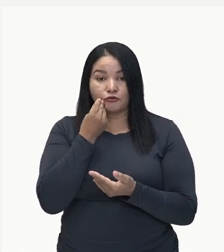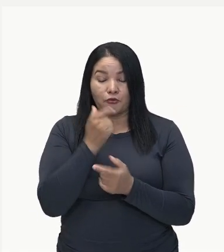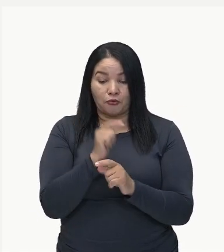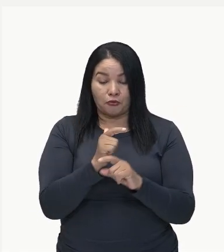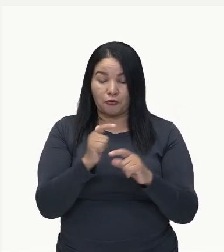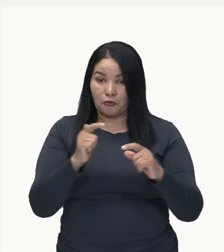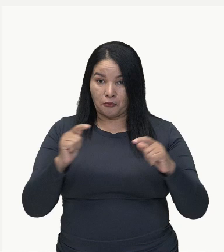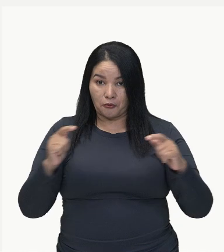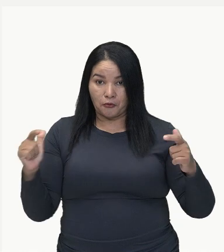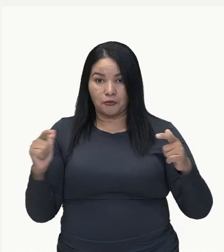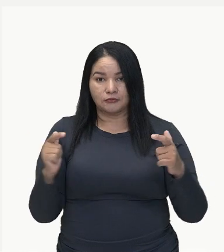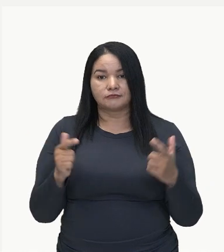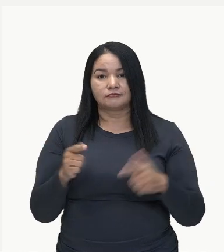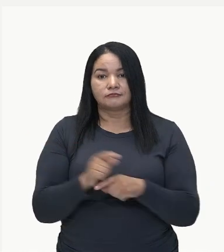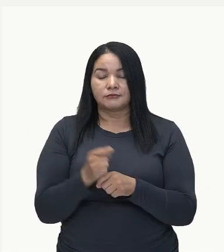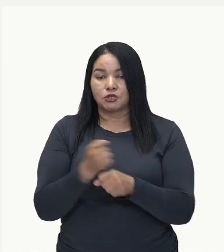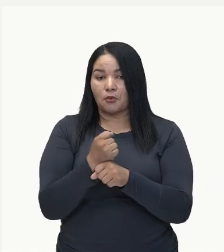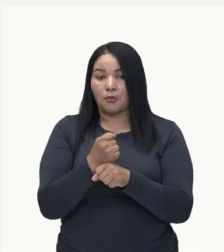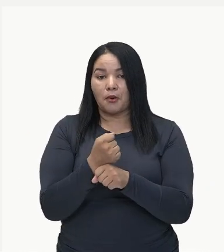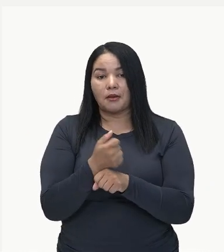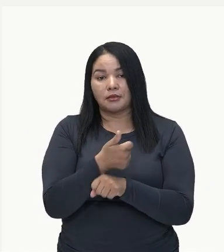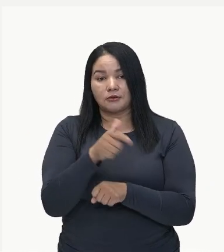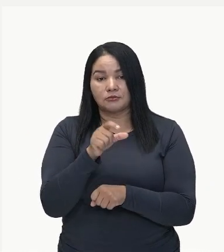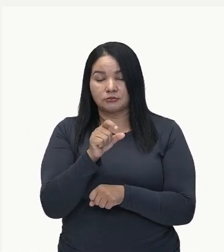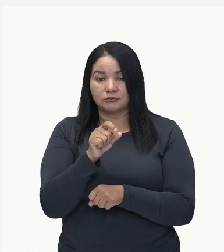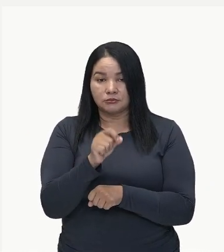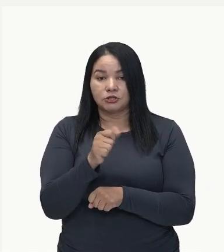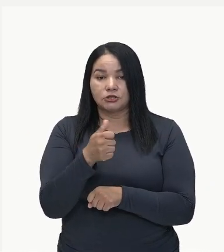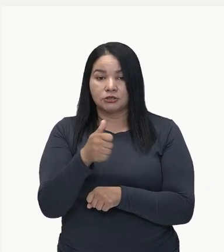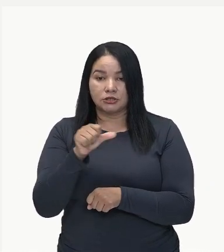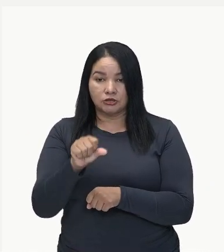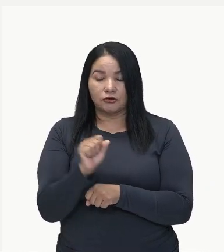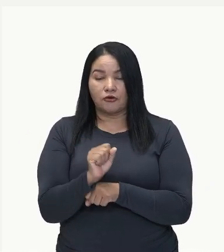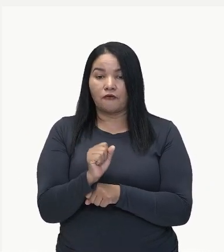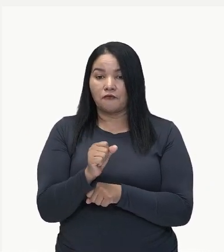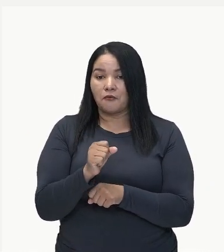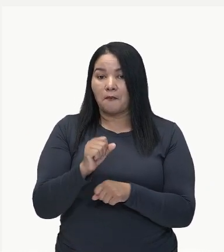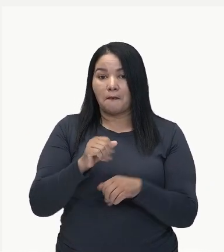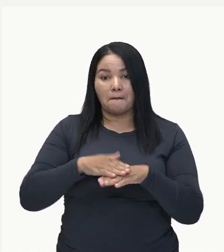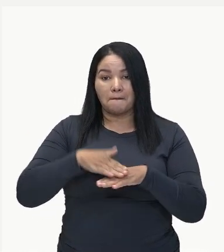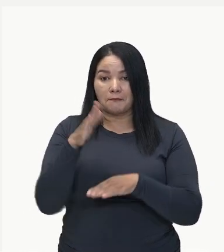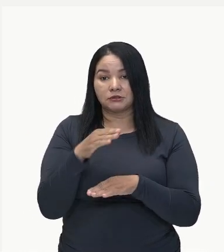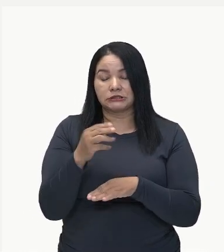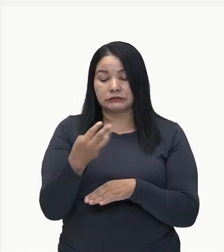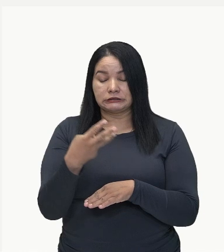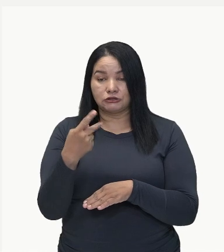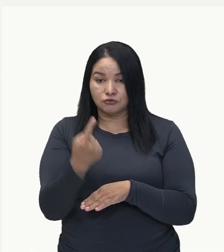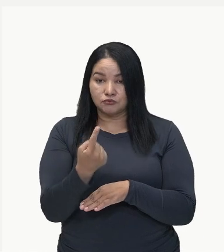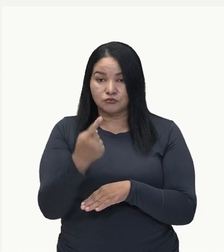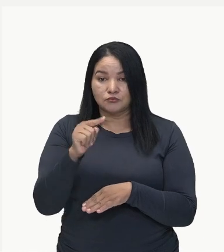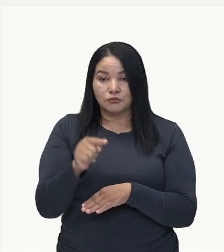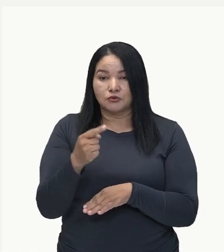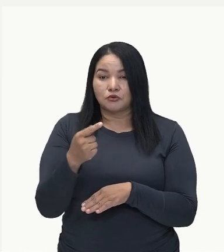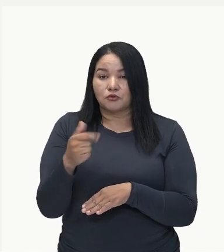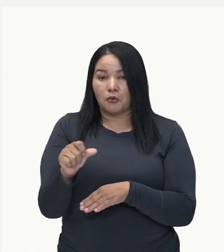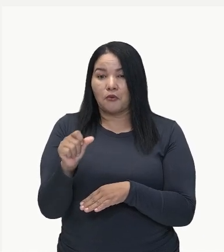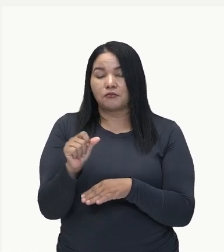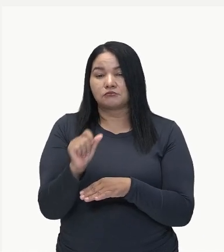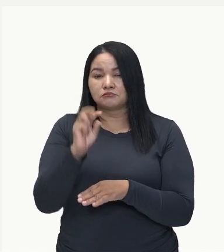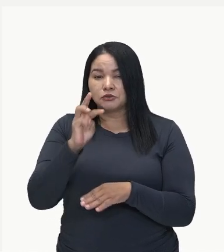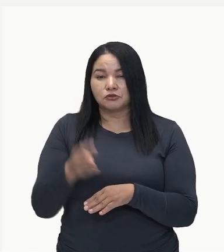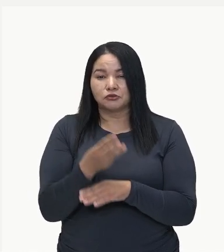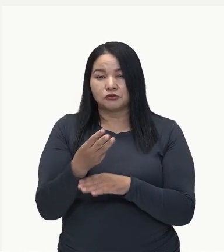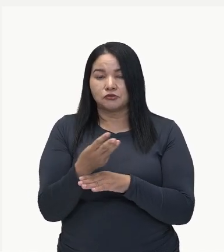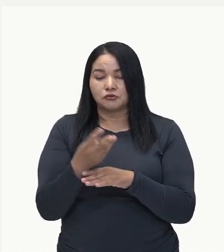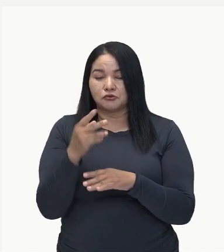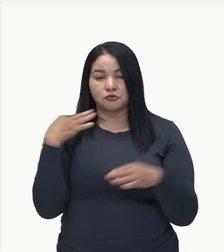Em 2019, o Japão recebeu um recorde de 32 milhões de turistas internacionais atraído